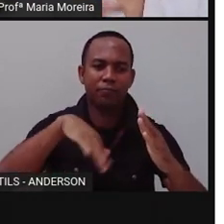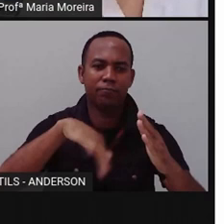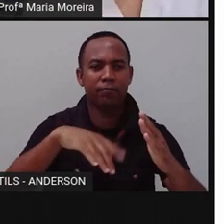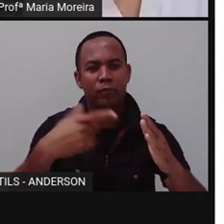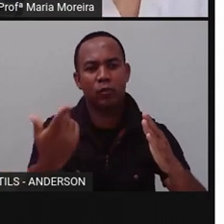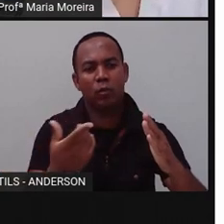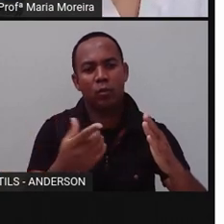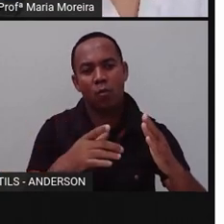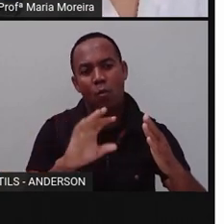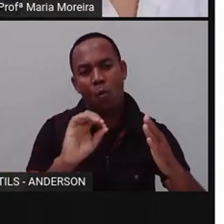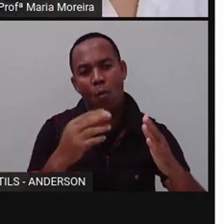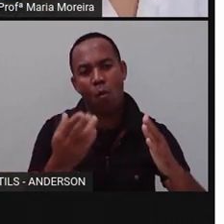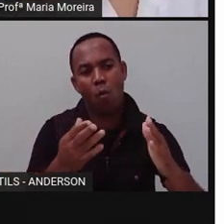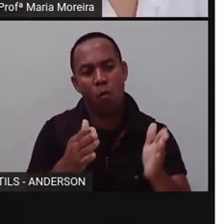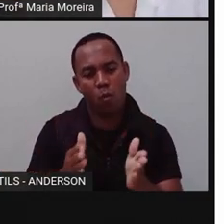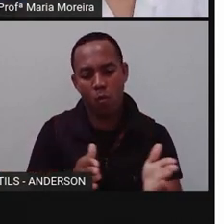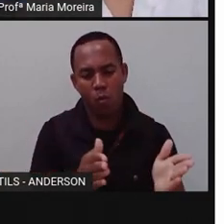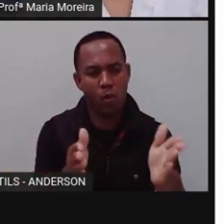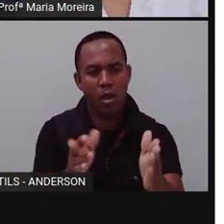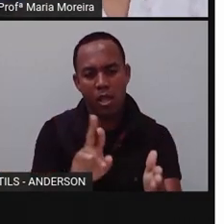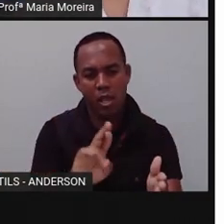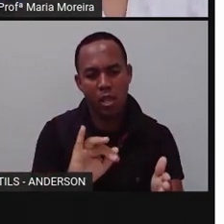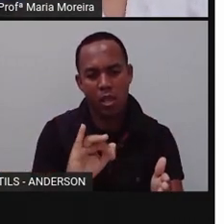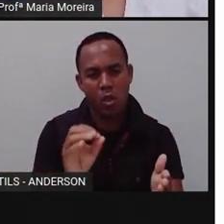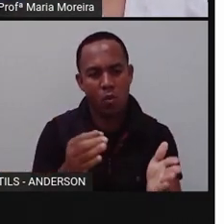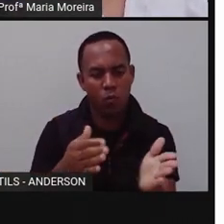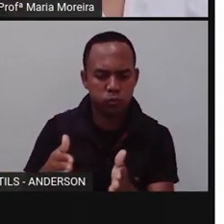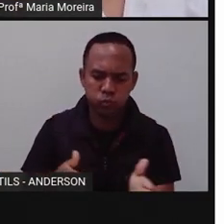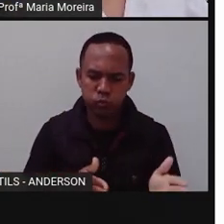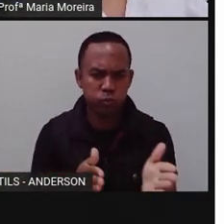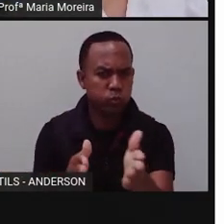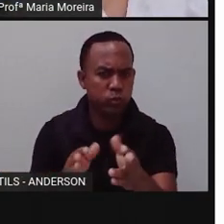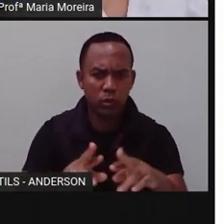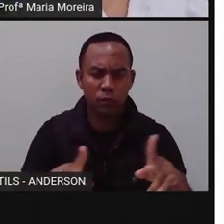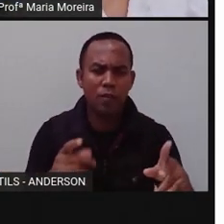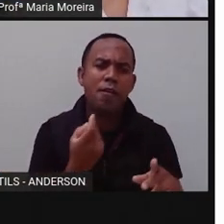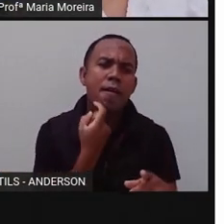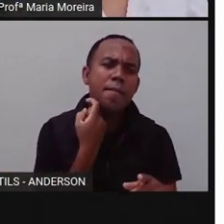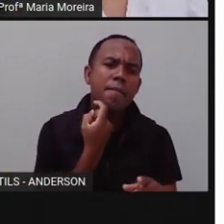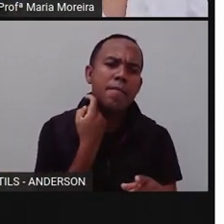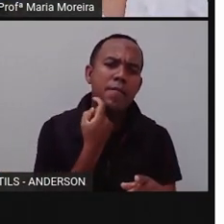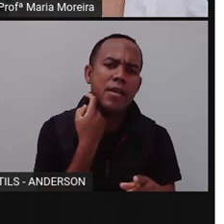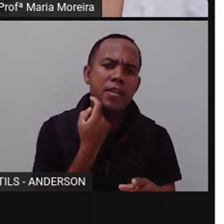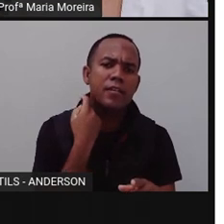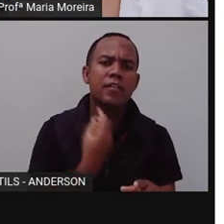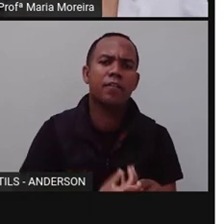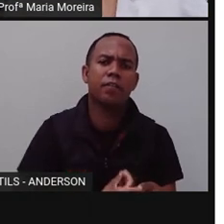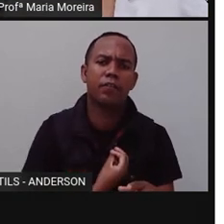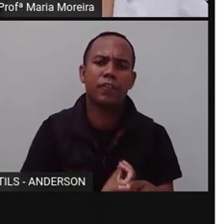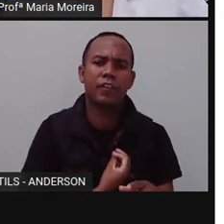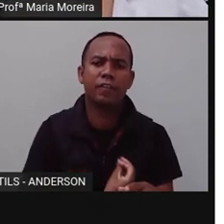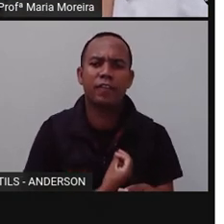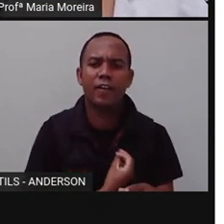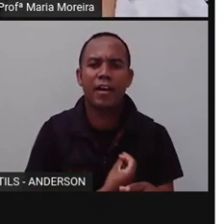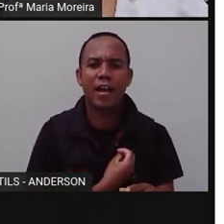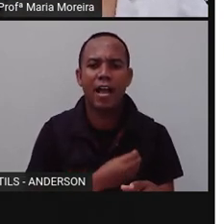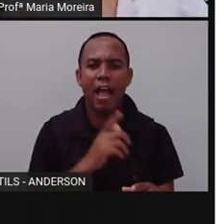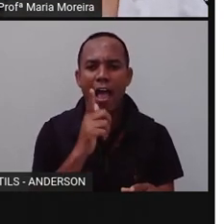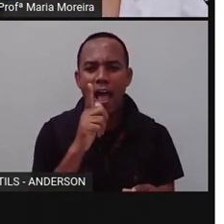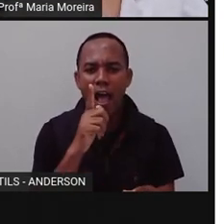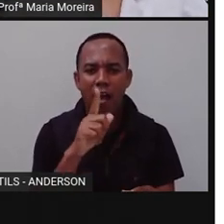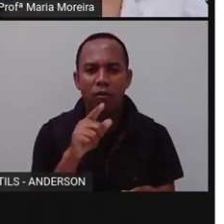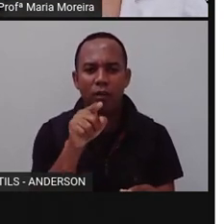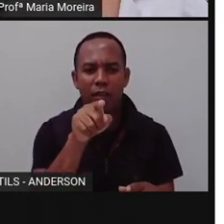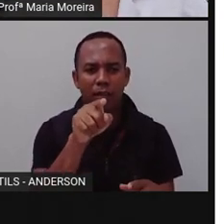ele na água do mar, na água de rios ou lagos. Então, peixe, né? Vive em ambiente aquático. Porque